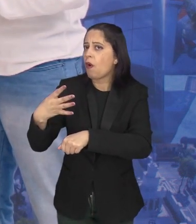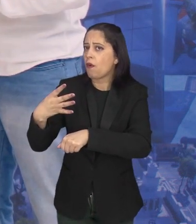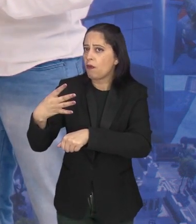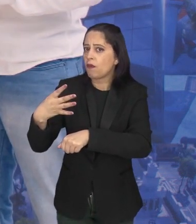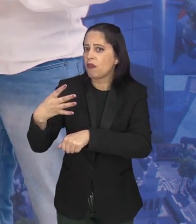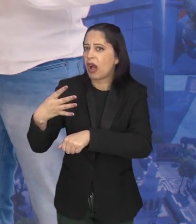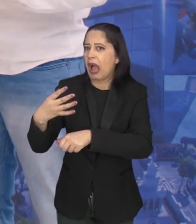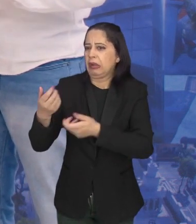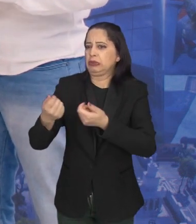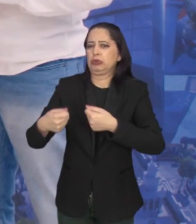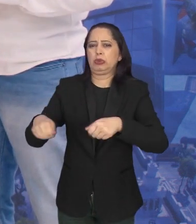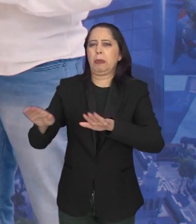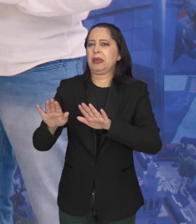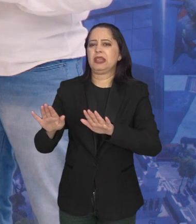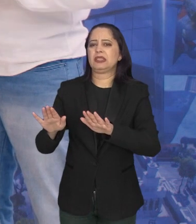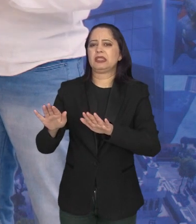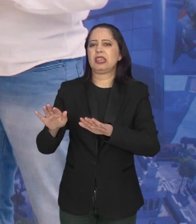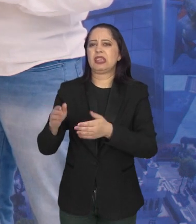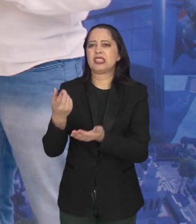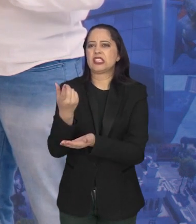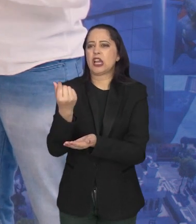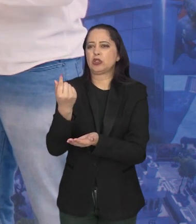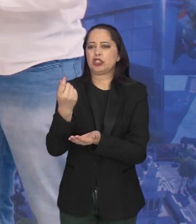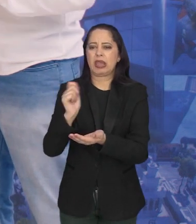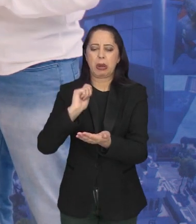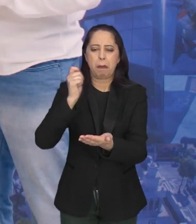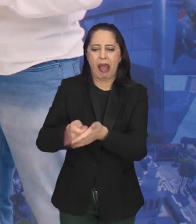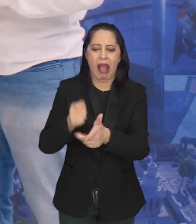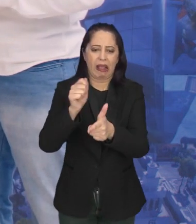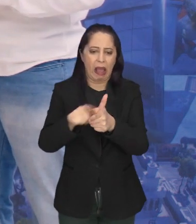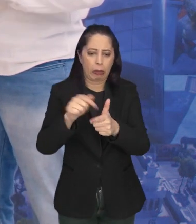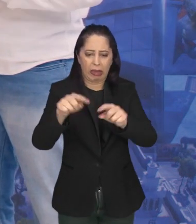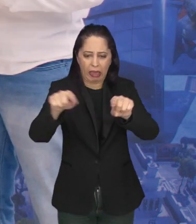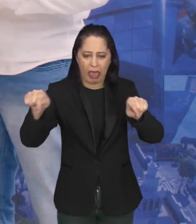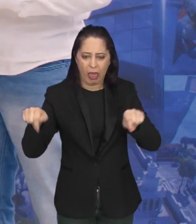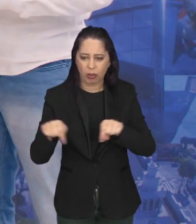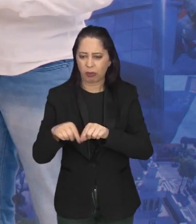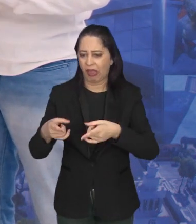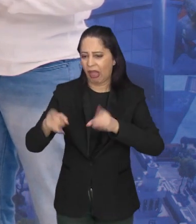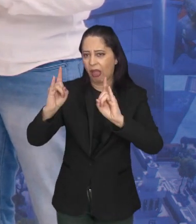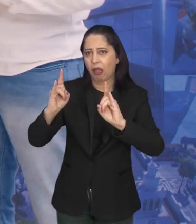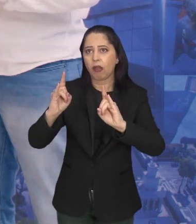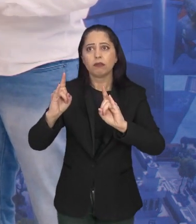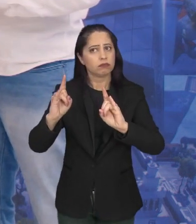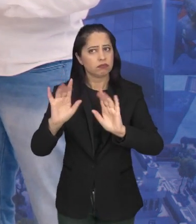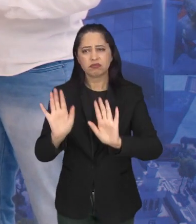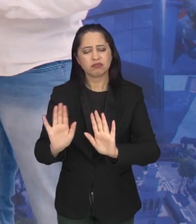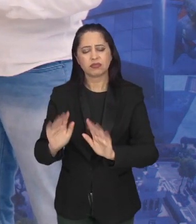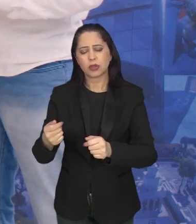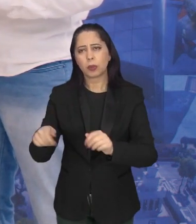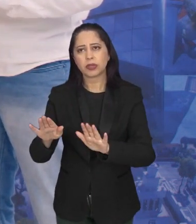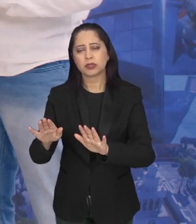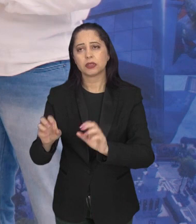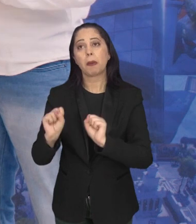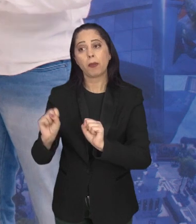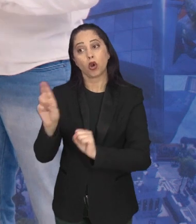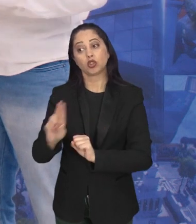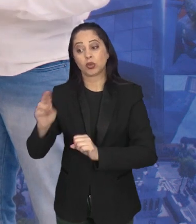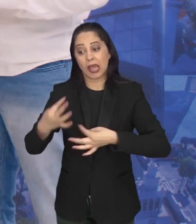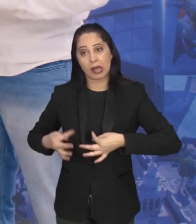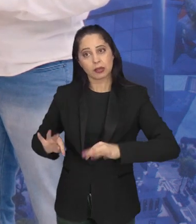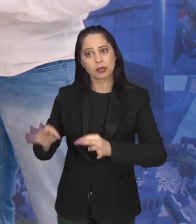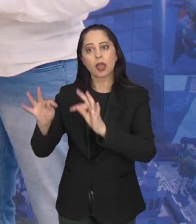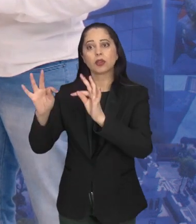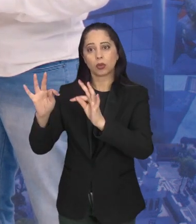empreender sem precisar necessariamente gastar com locação. Isso é uma tendência do mercado, utilizar